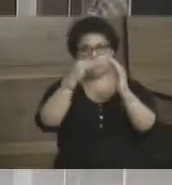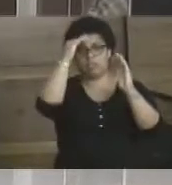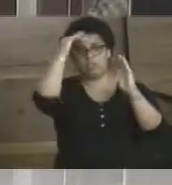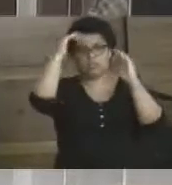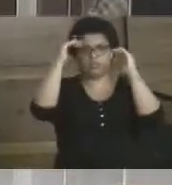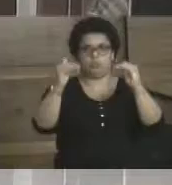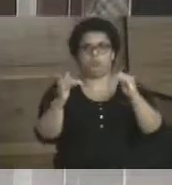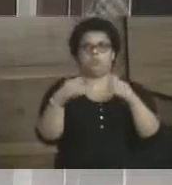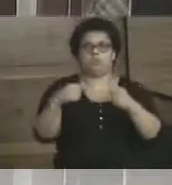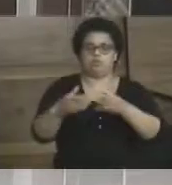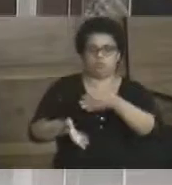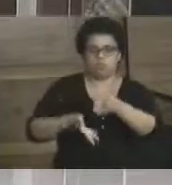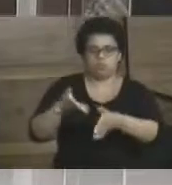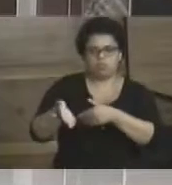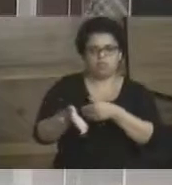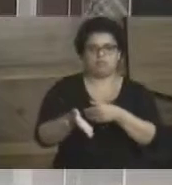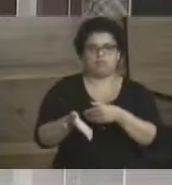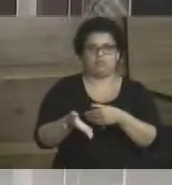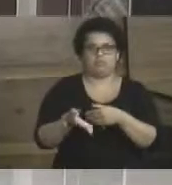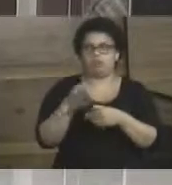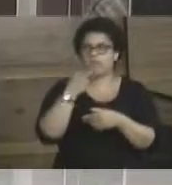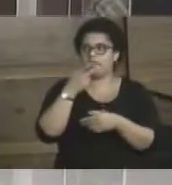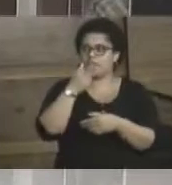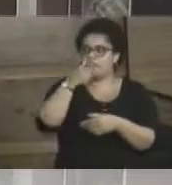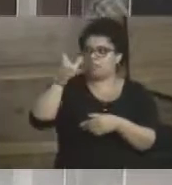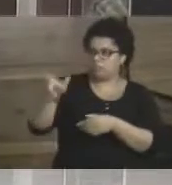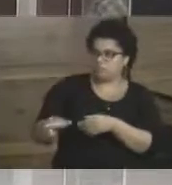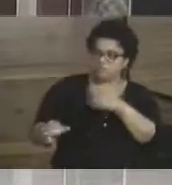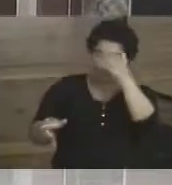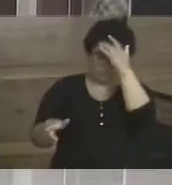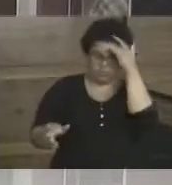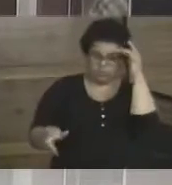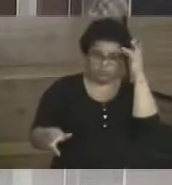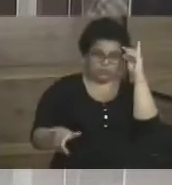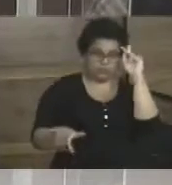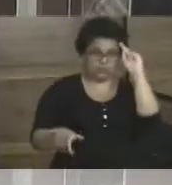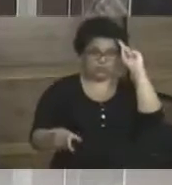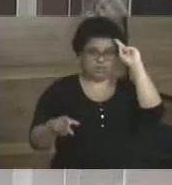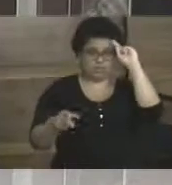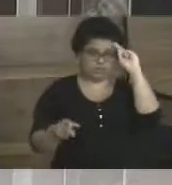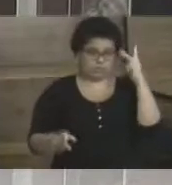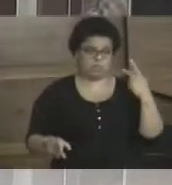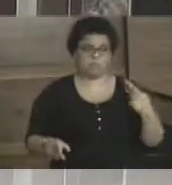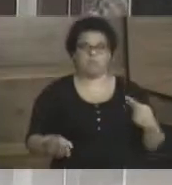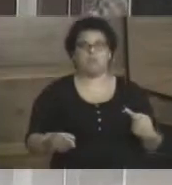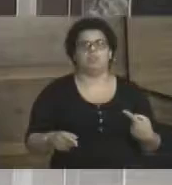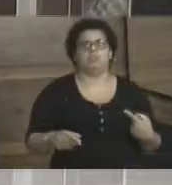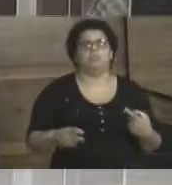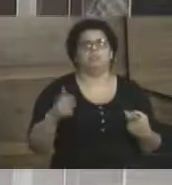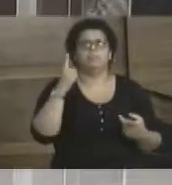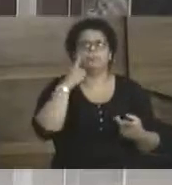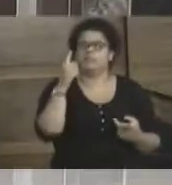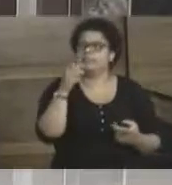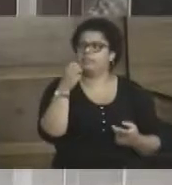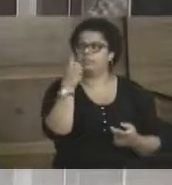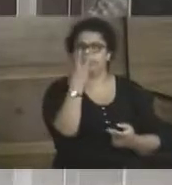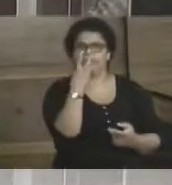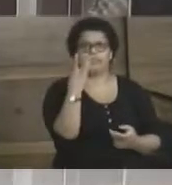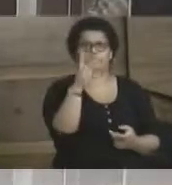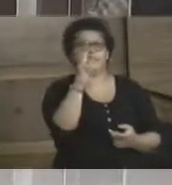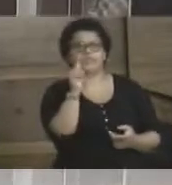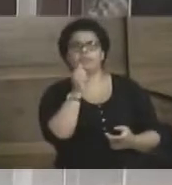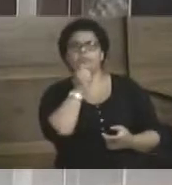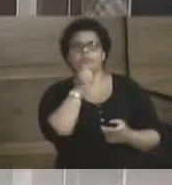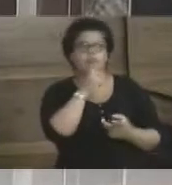que ter o cuidado, carinho, quando se fala da pessoa, de tratar o ser humano. Porque, imagina você ficar dois, três dias sem